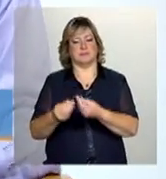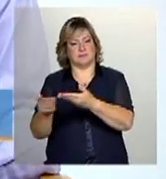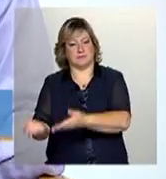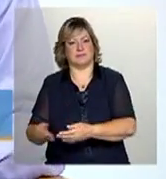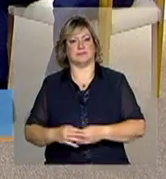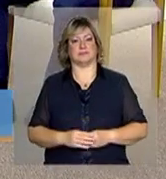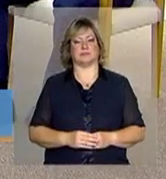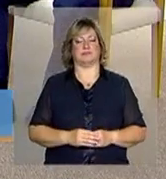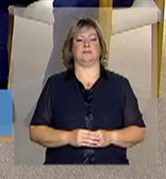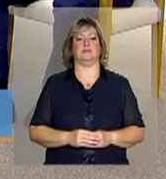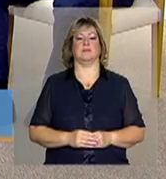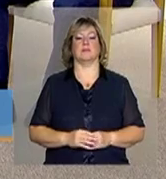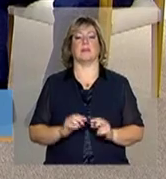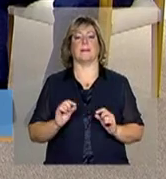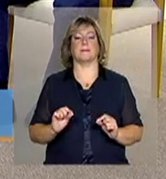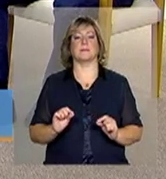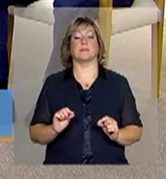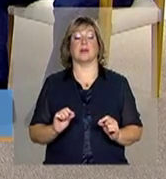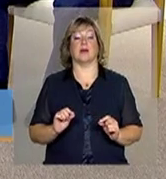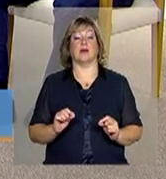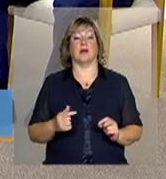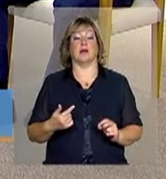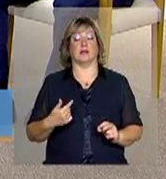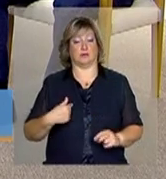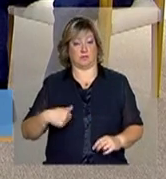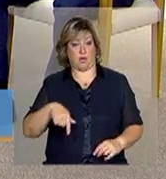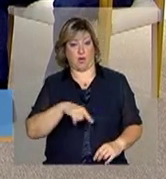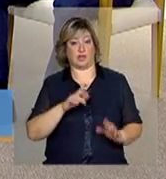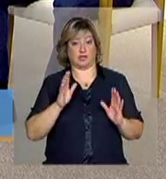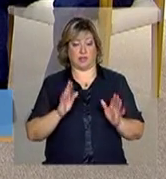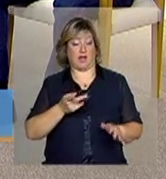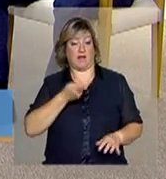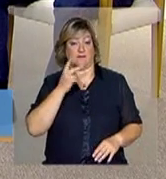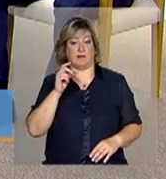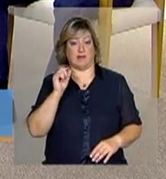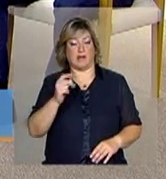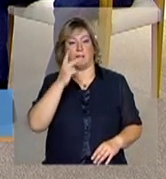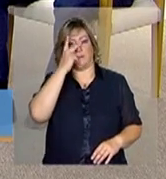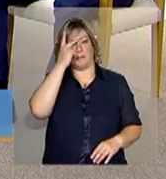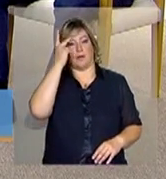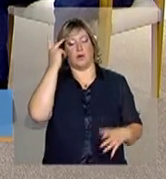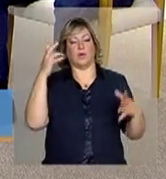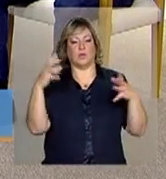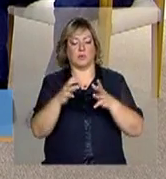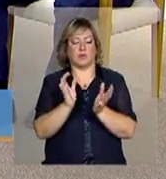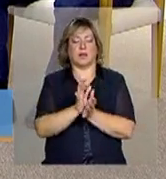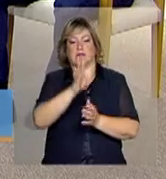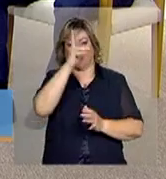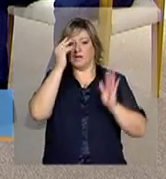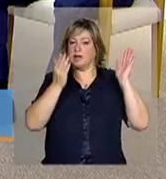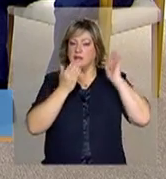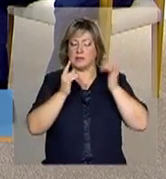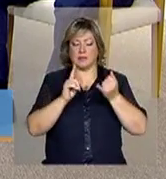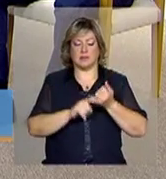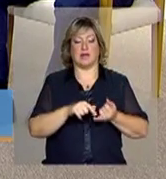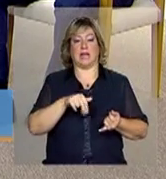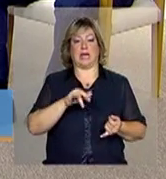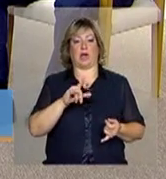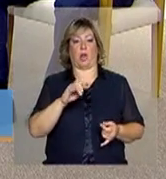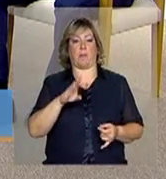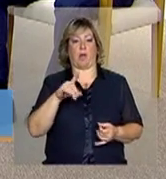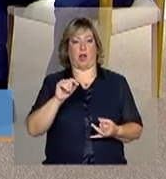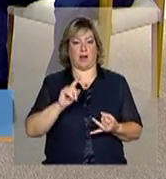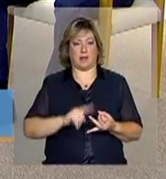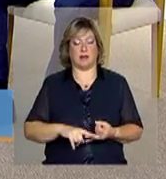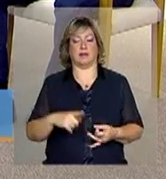É, que a gente está trabalhando. Então, além de, como a gente já falou, população indígena, quilombola, resgatado do trabalho,